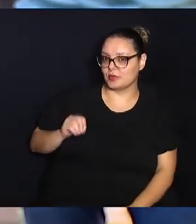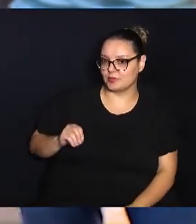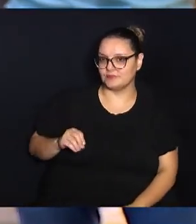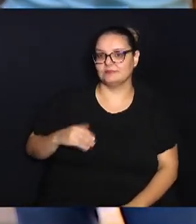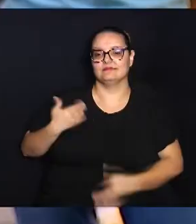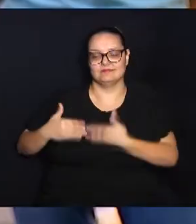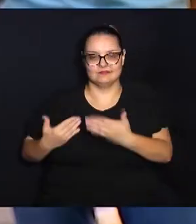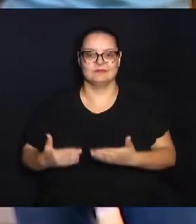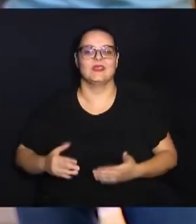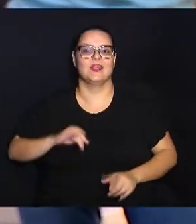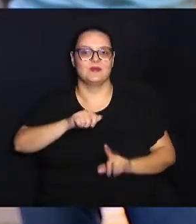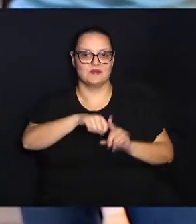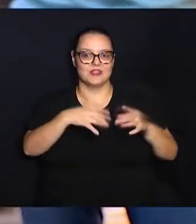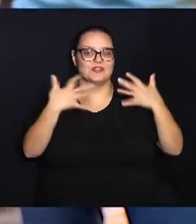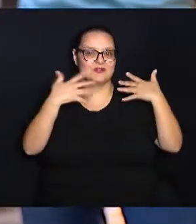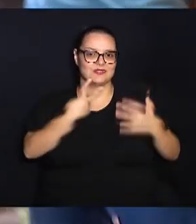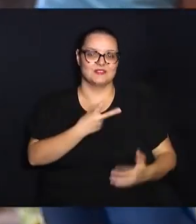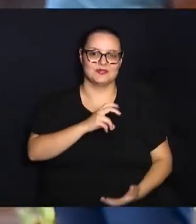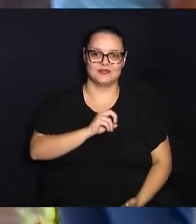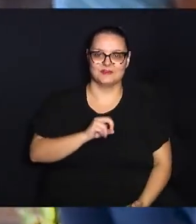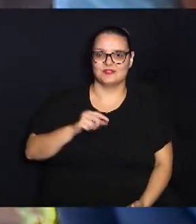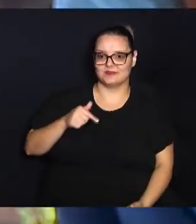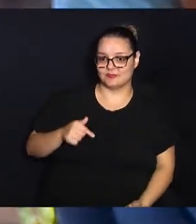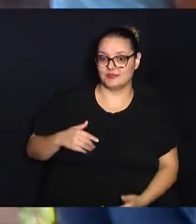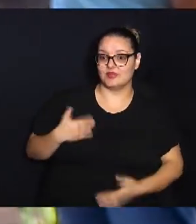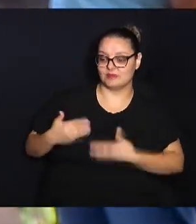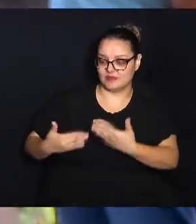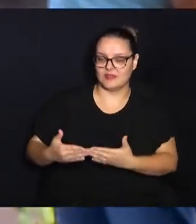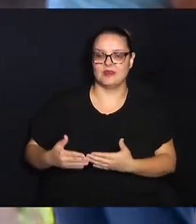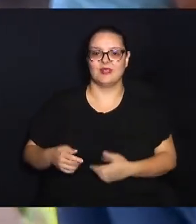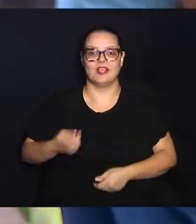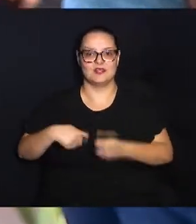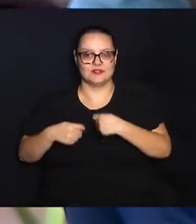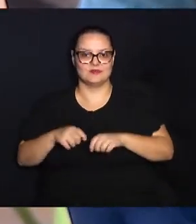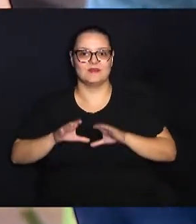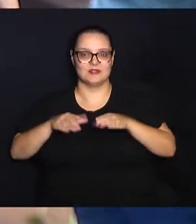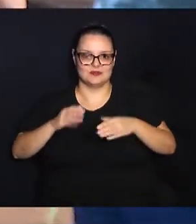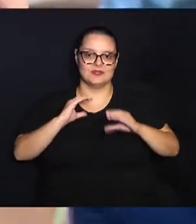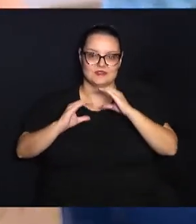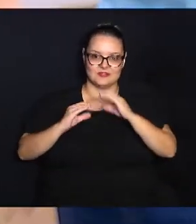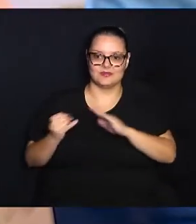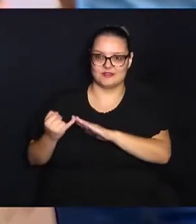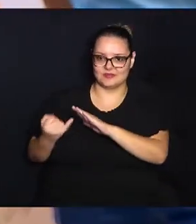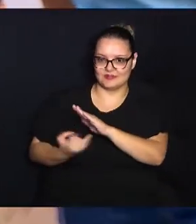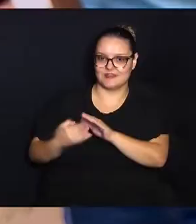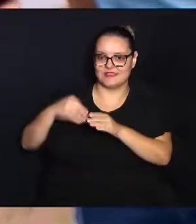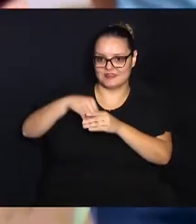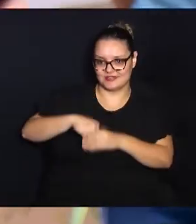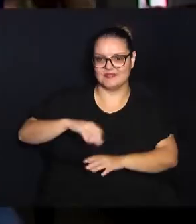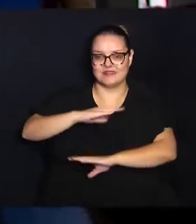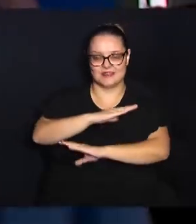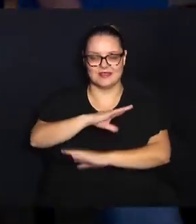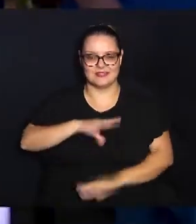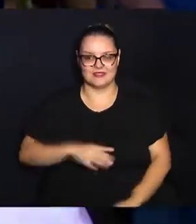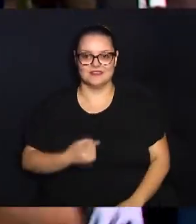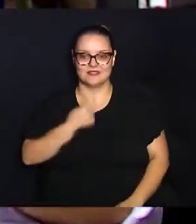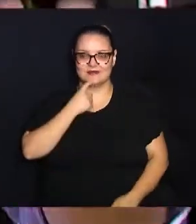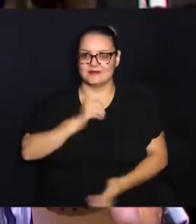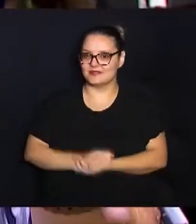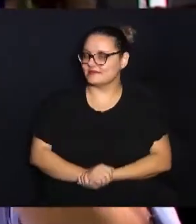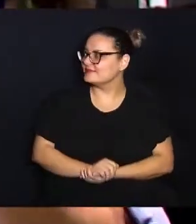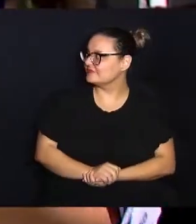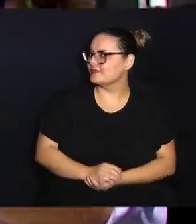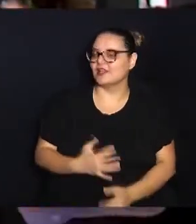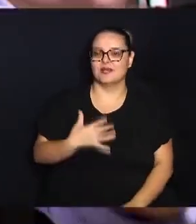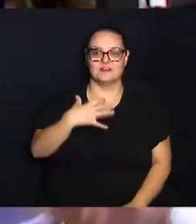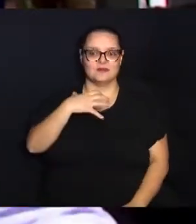janeiro de 2007 e atualmente comanda a equipe de comunicação institucional da Casa de Leis. É uma forma de tirar